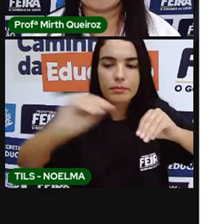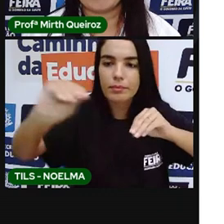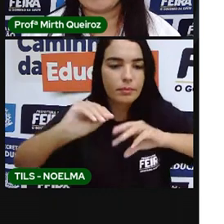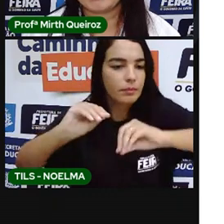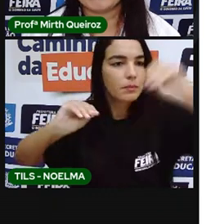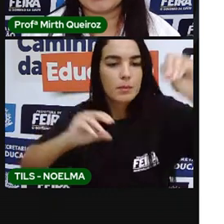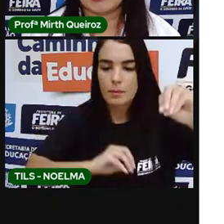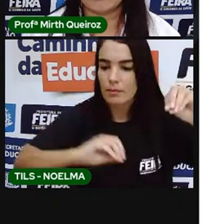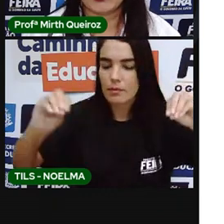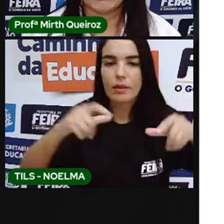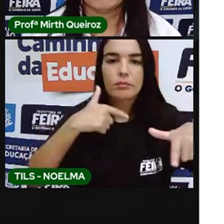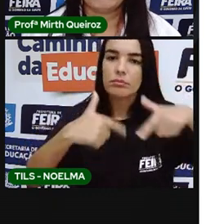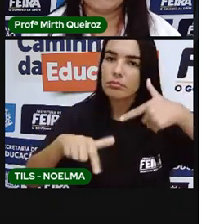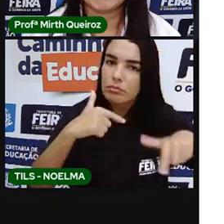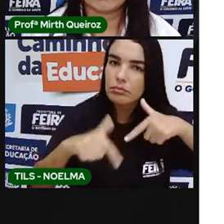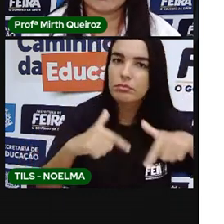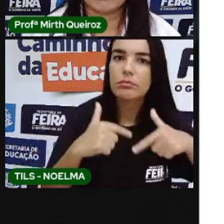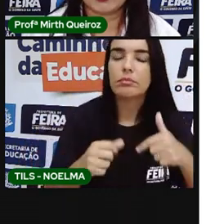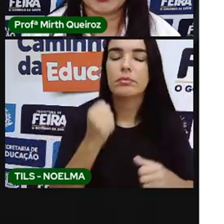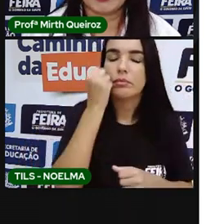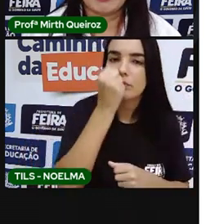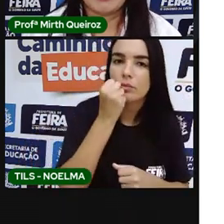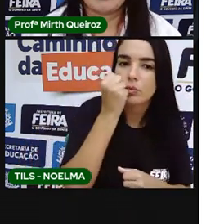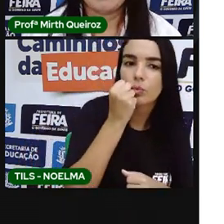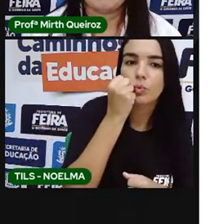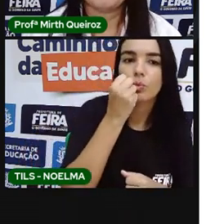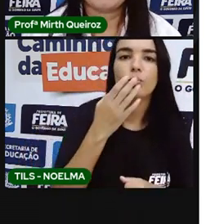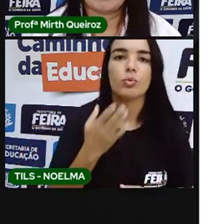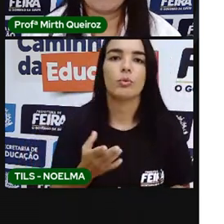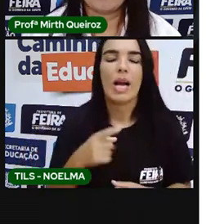para a fabricação do açúcar.